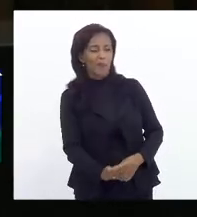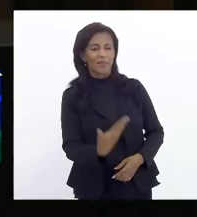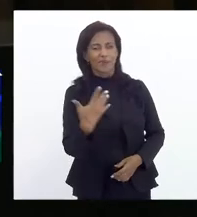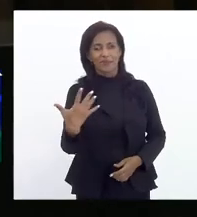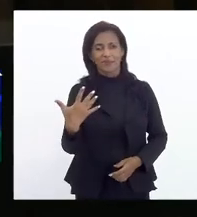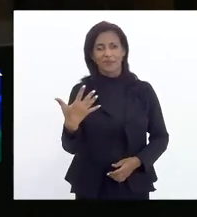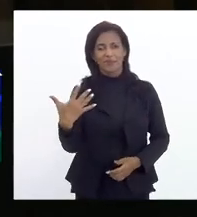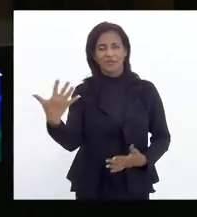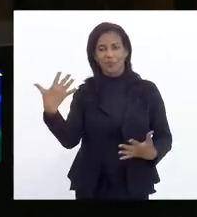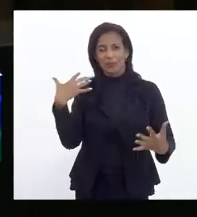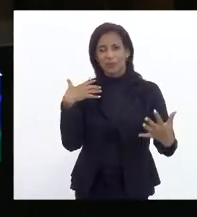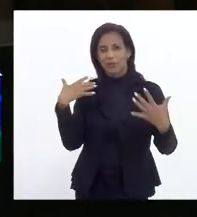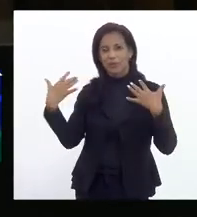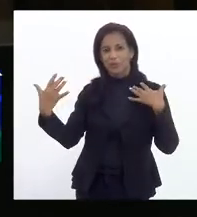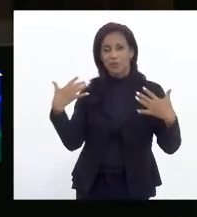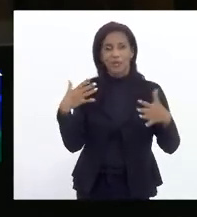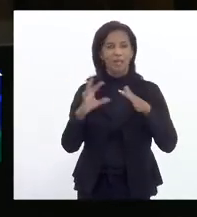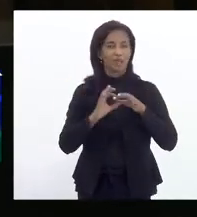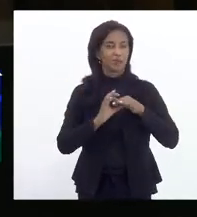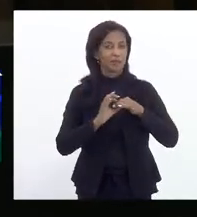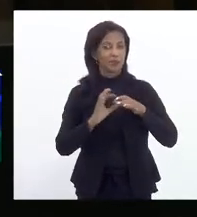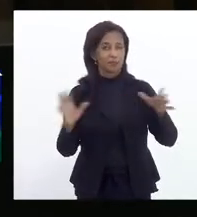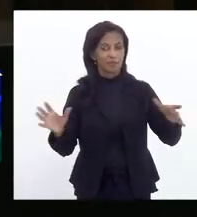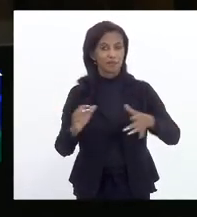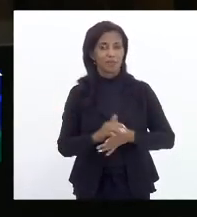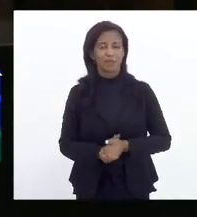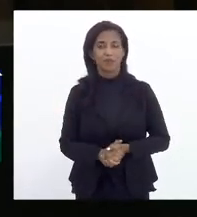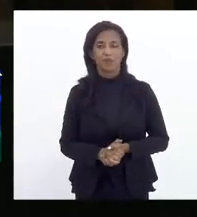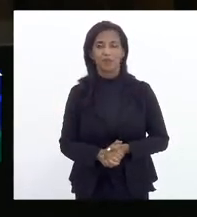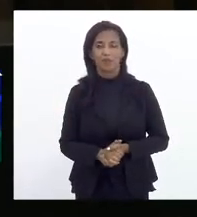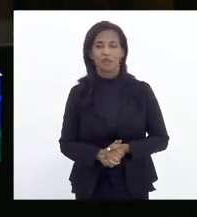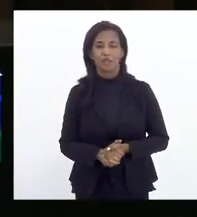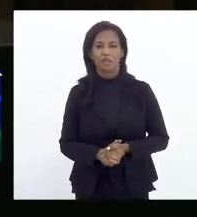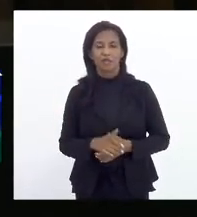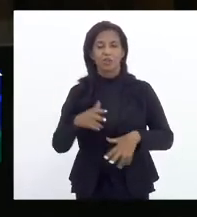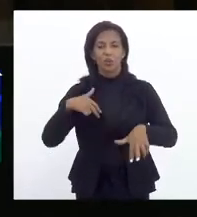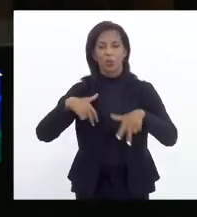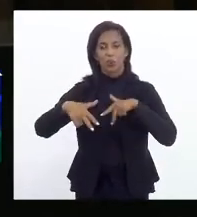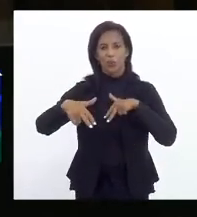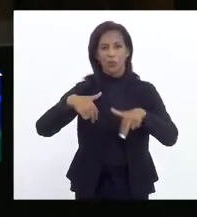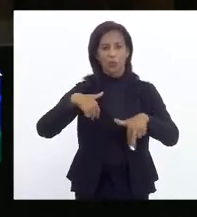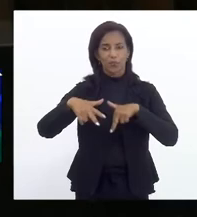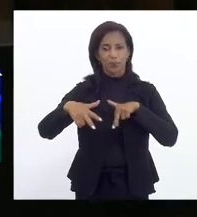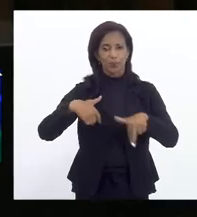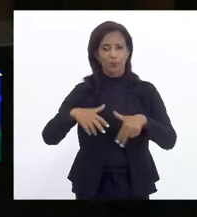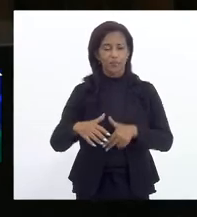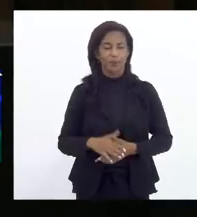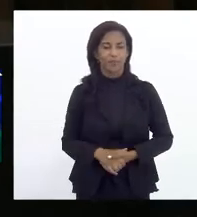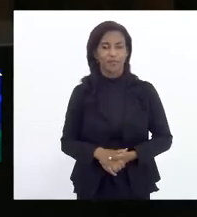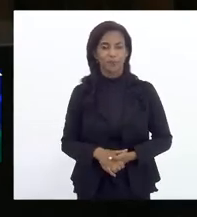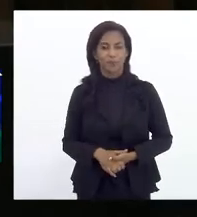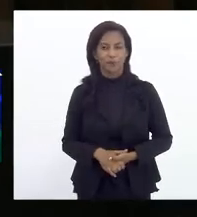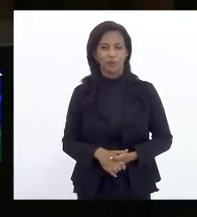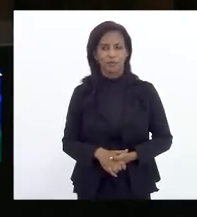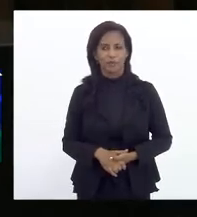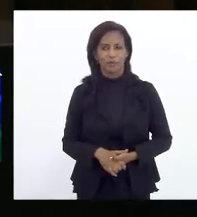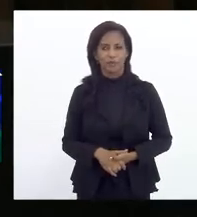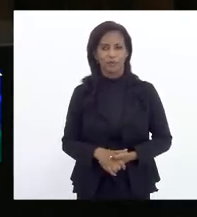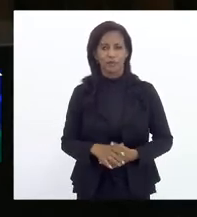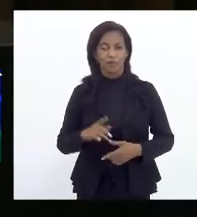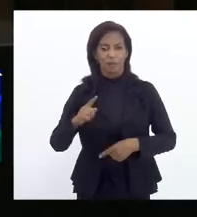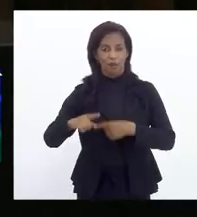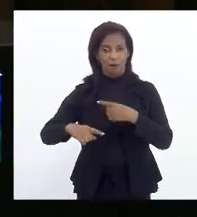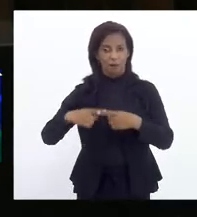cercear sua liberdade de locomoção. Próximo passo no